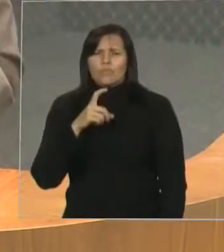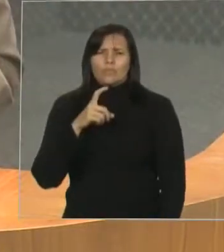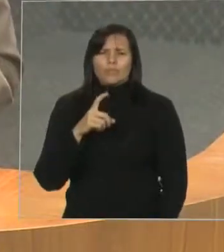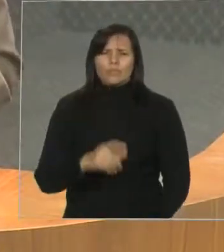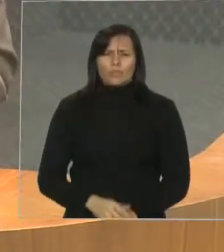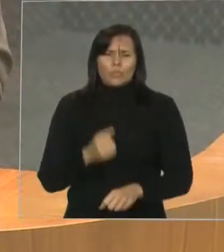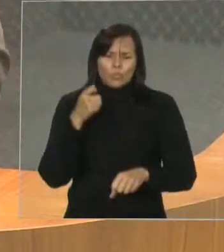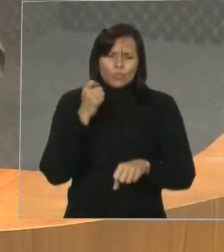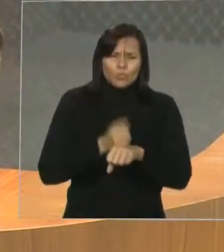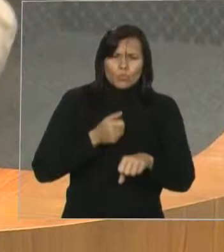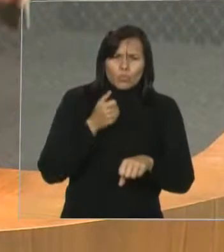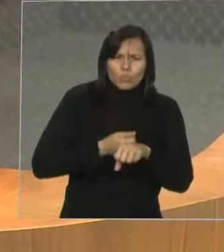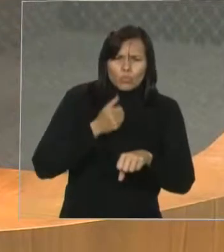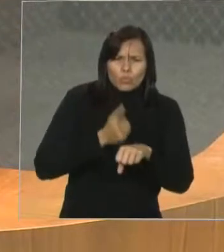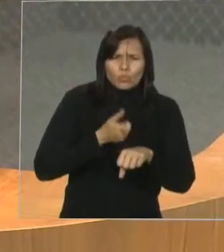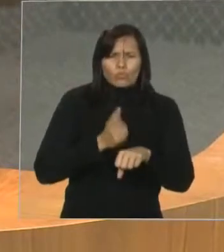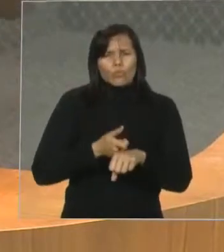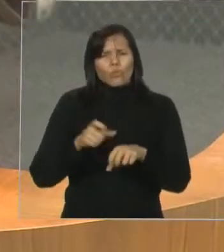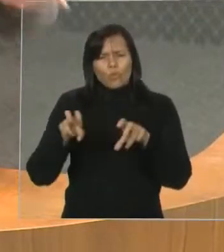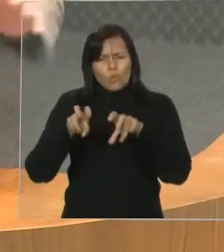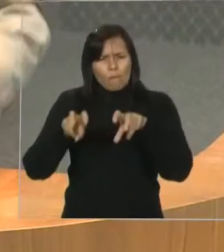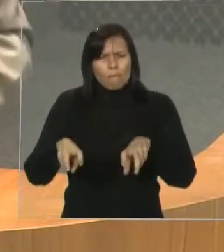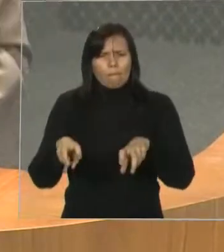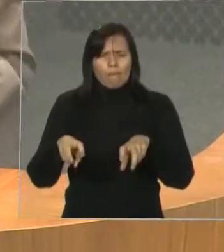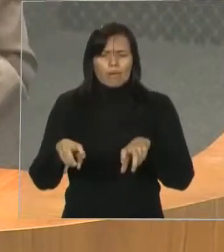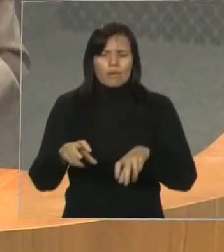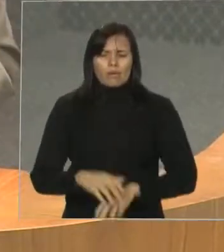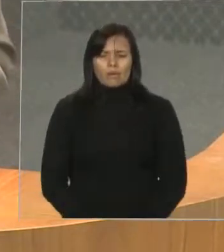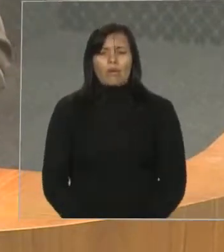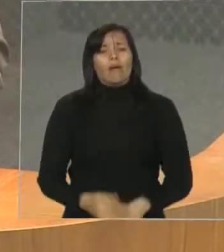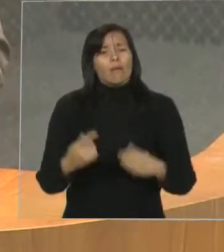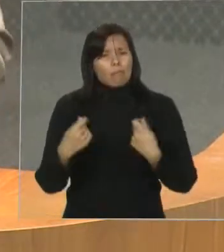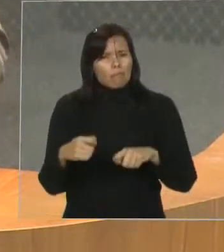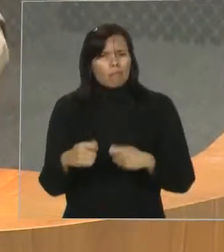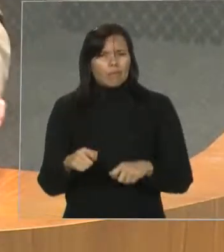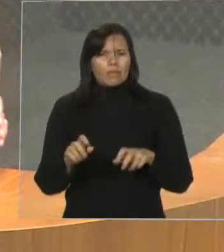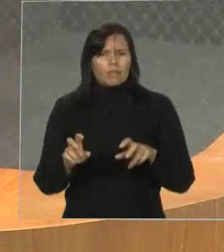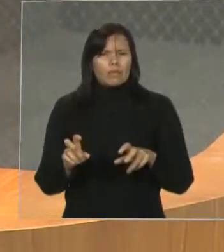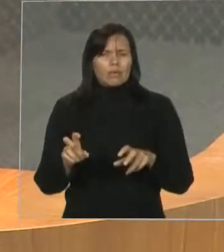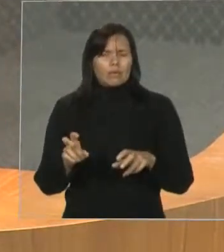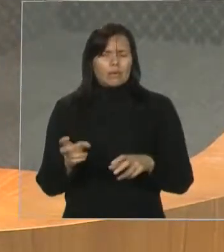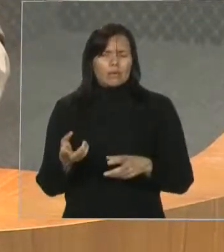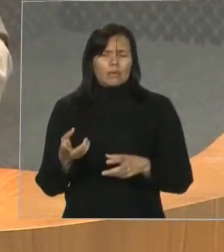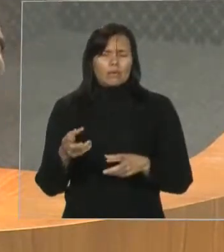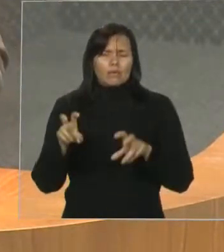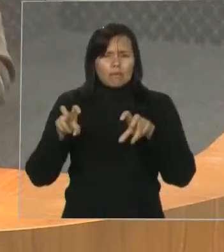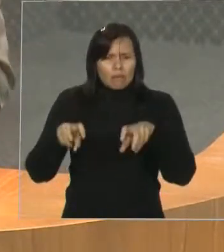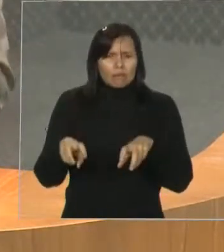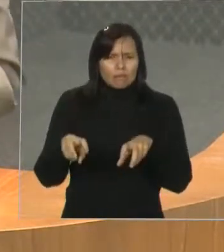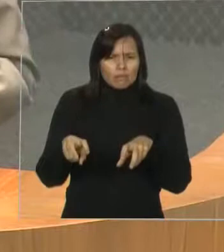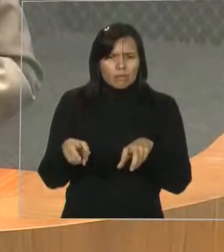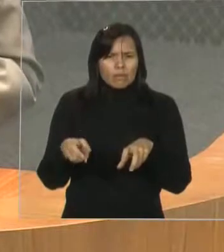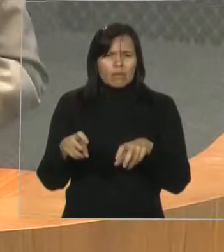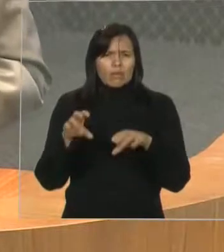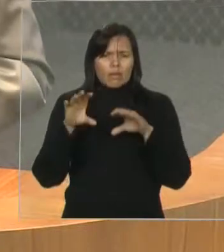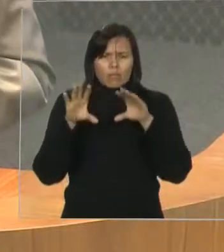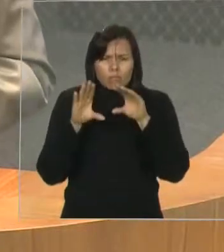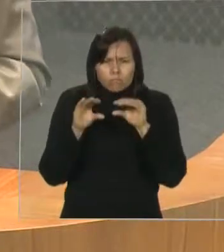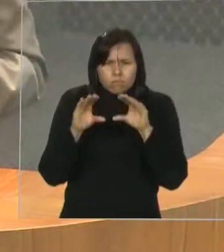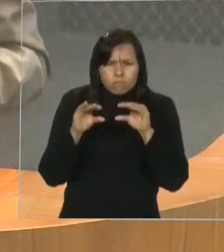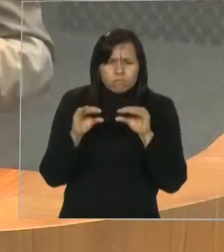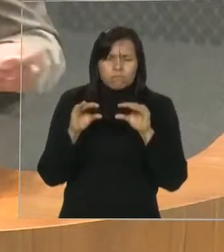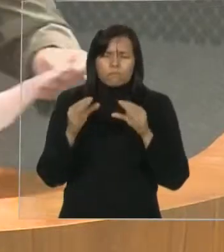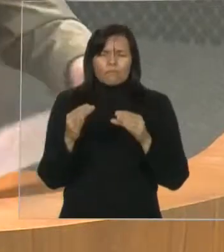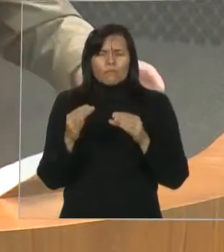a bordo do Ferri, das cadeiras acolchoadas, do sistema realmente que atenda às necessidades do FerriBot.